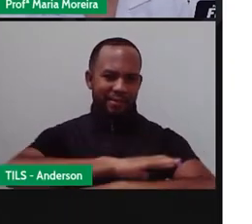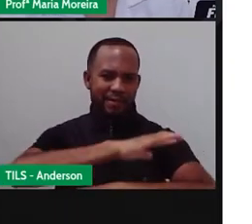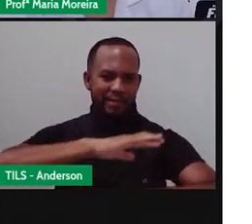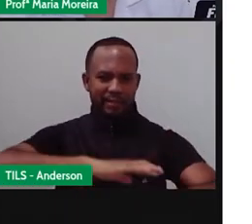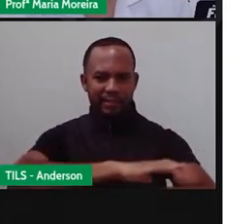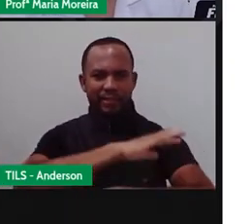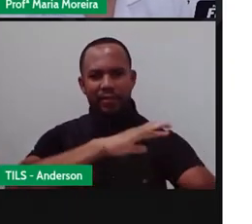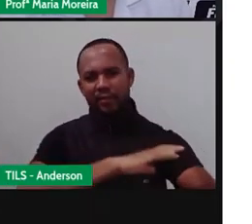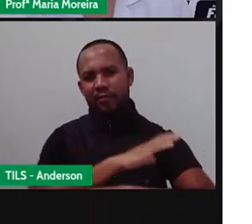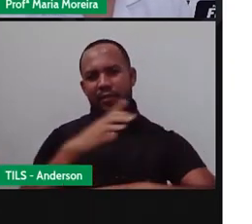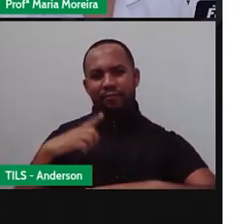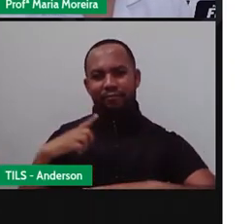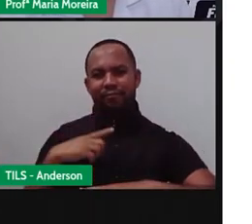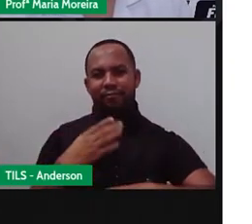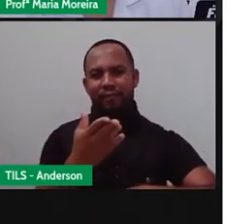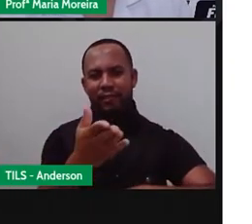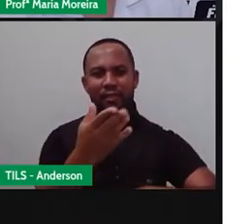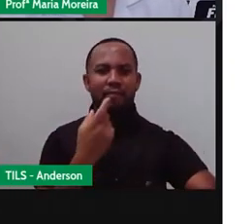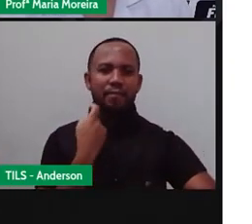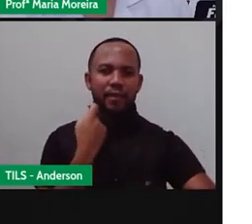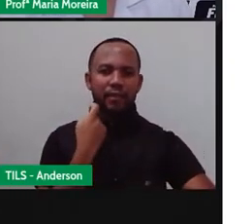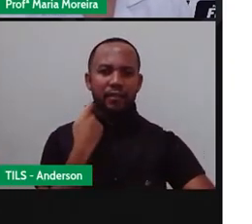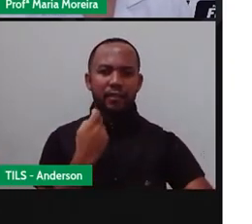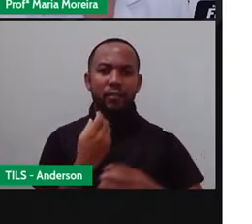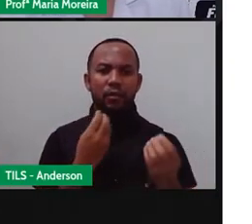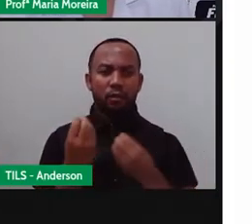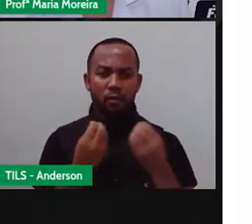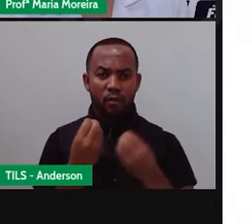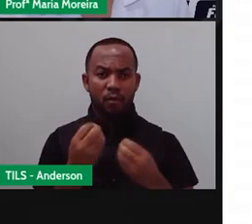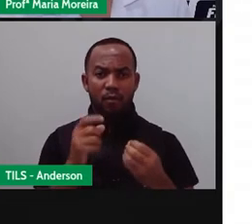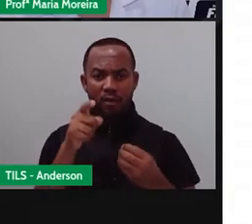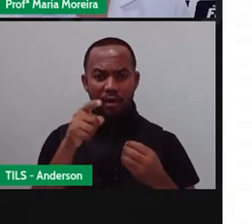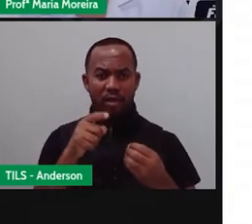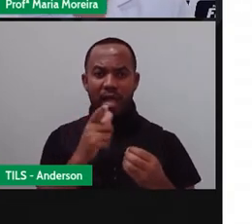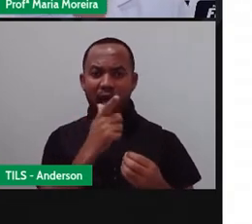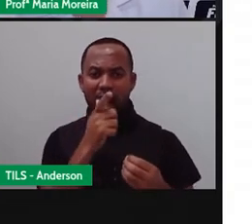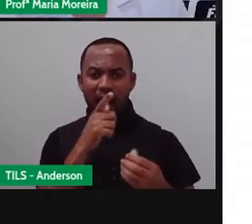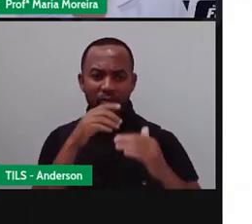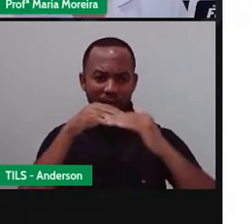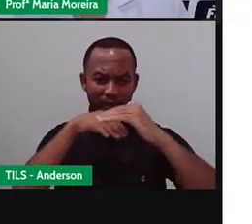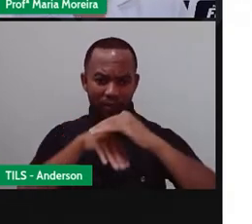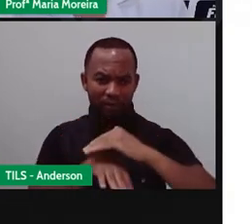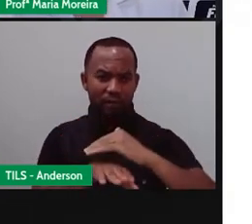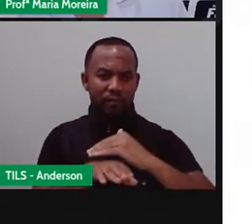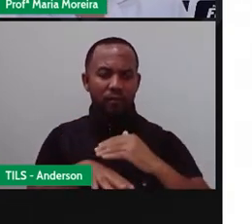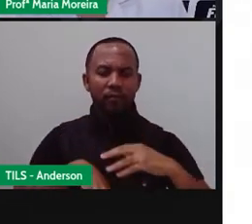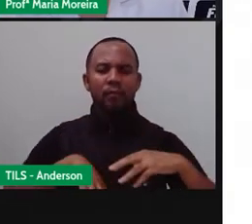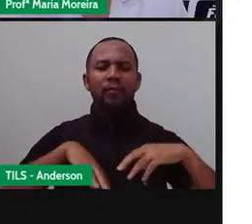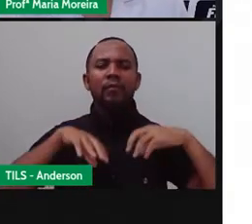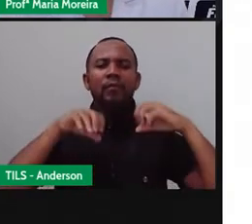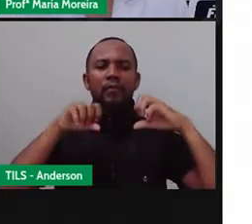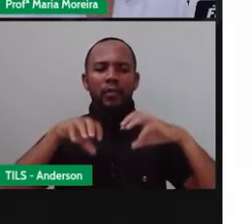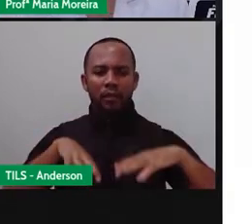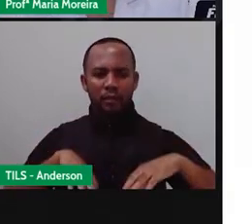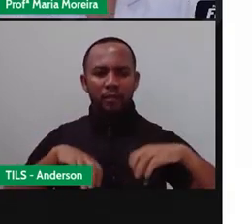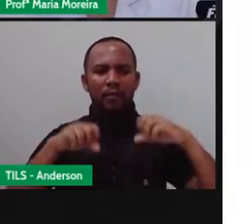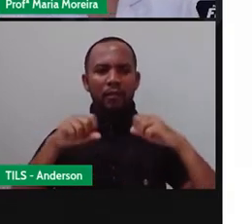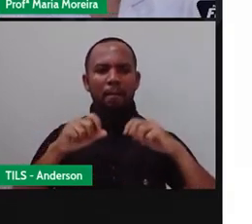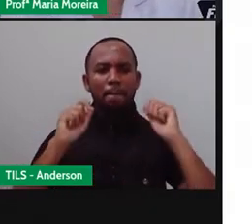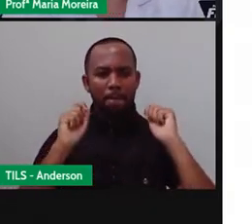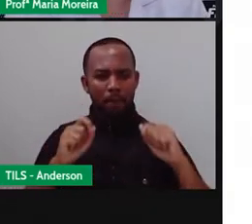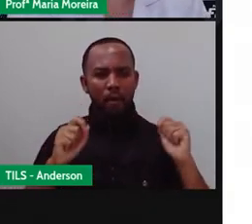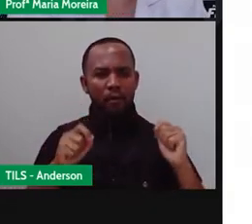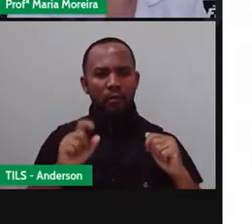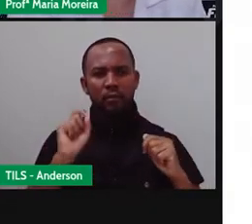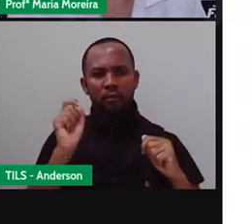isso? Os peixes também são capazes de respirar onde? Dentro da água. E isso é possível porque eles têm o quê? A